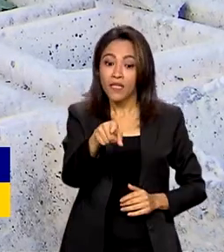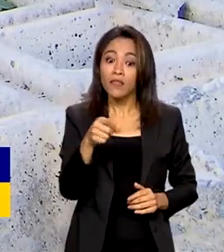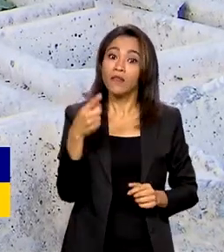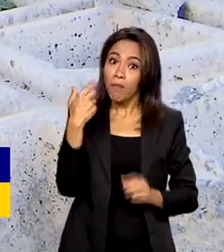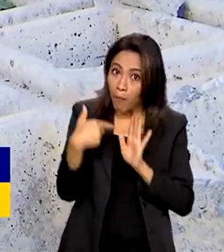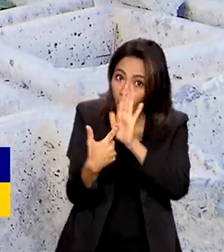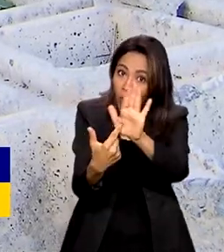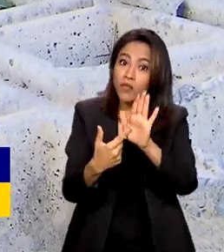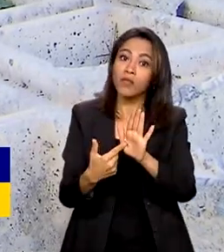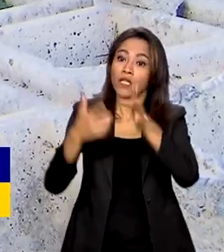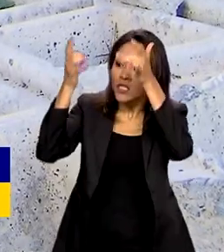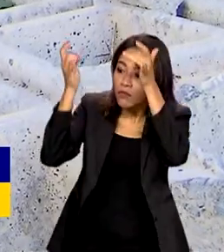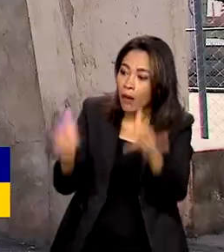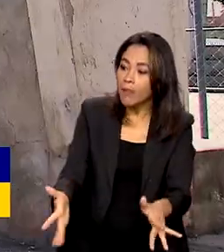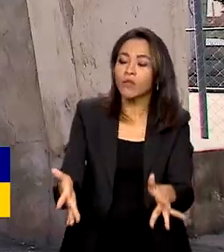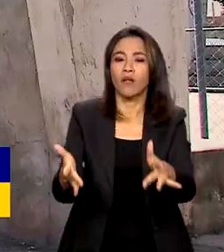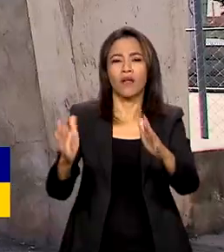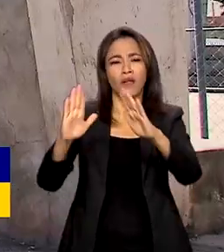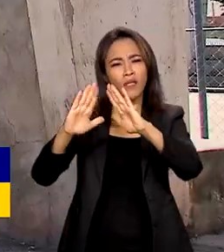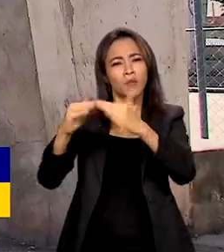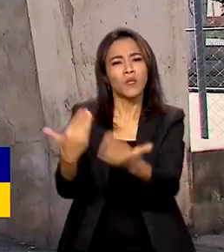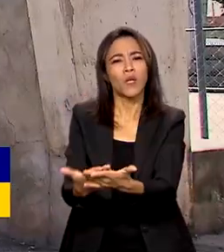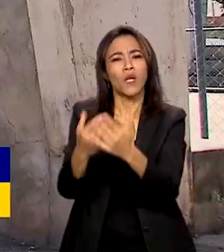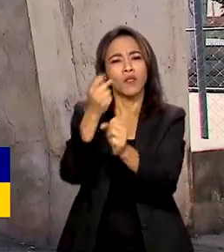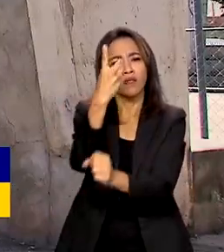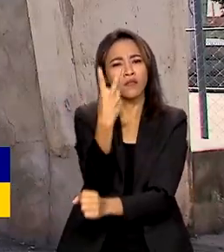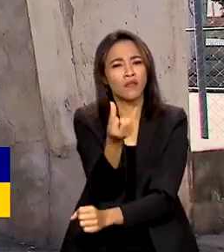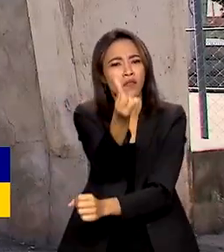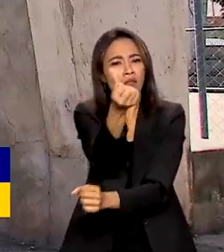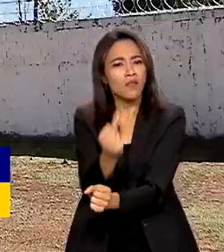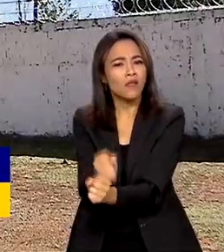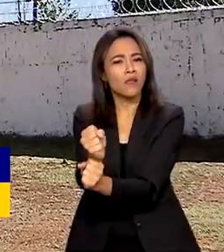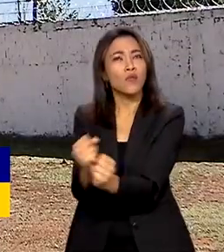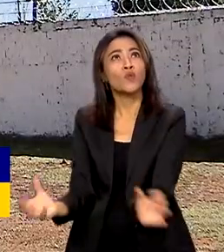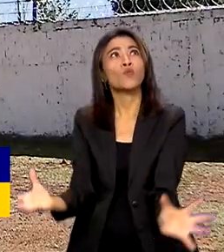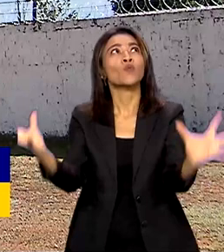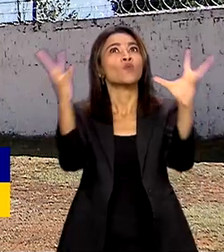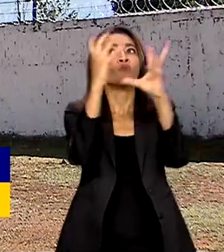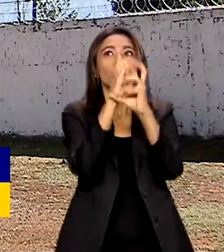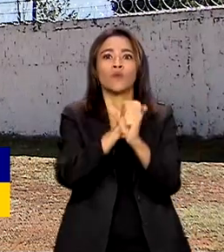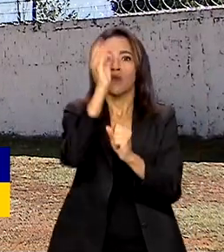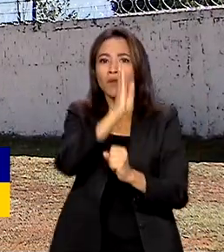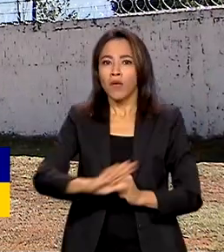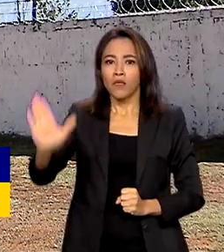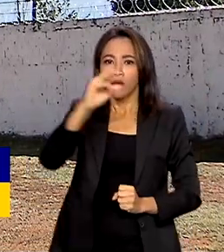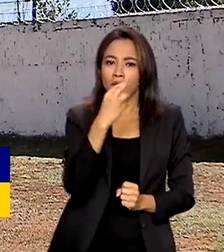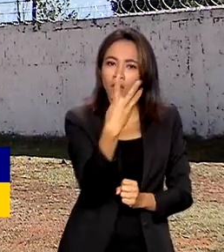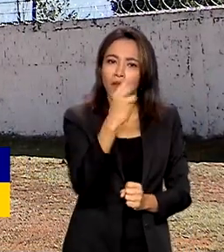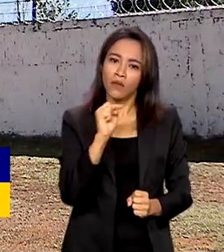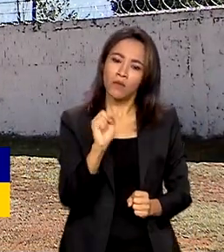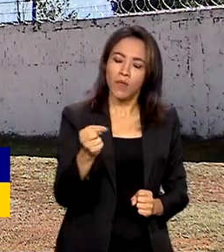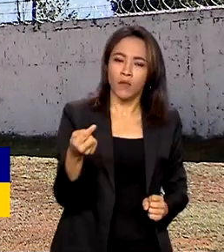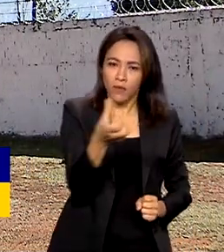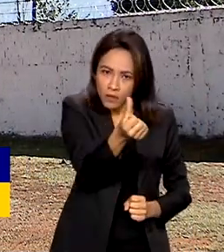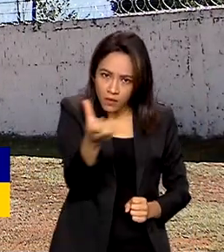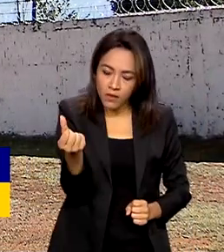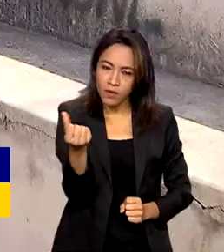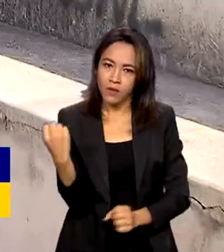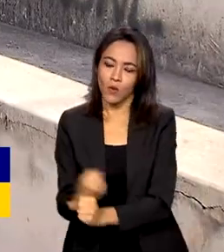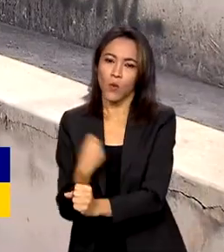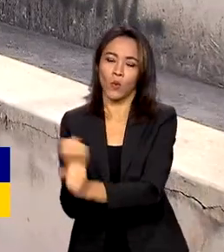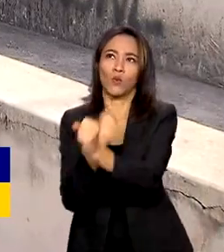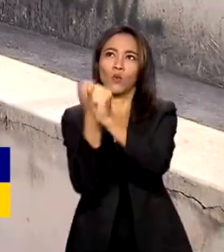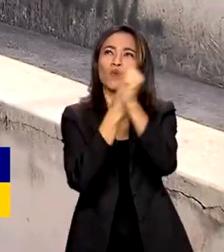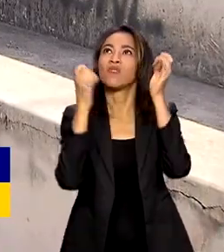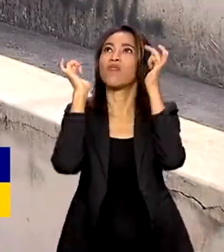abandonada há seis anos. No total, em todo o país, são 3.600 construções escolares